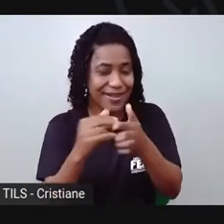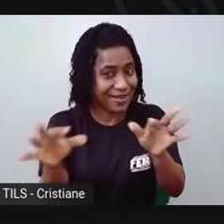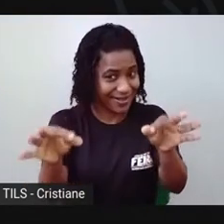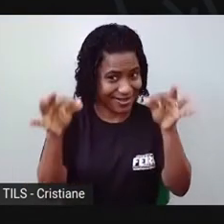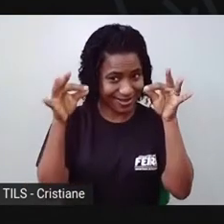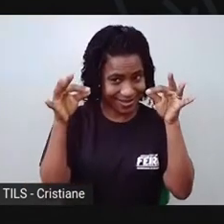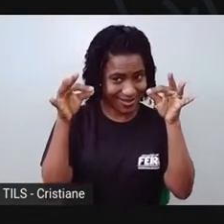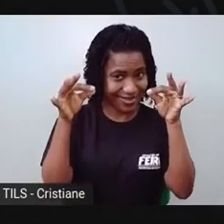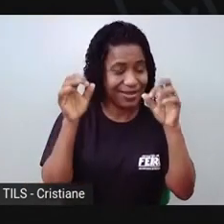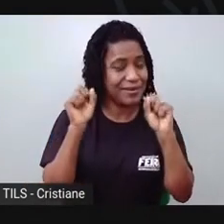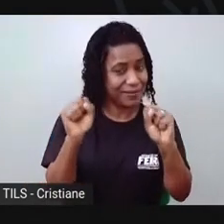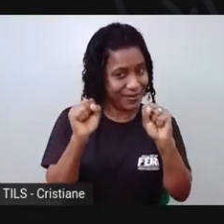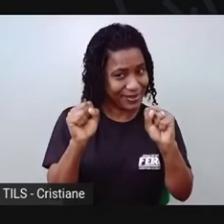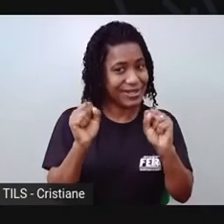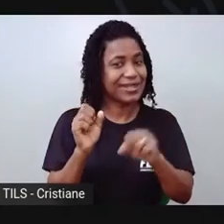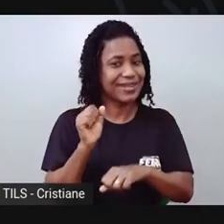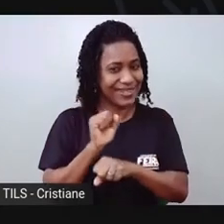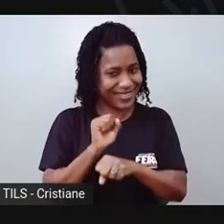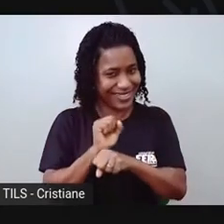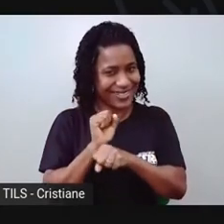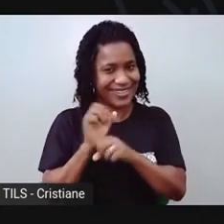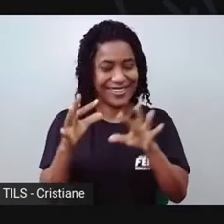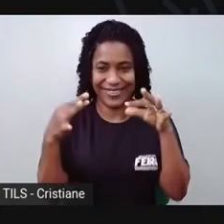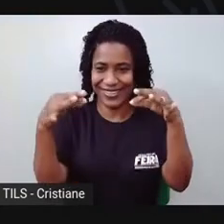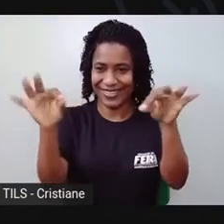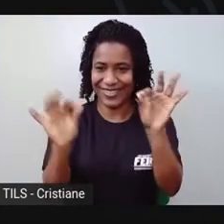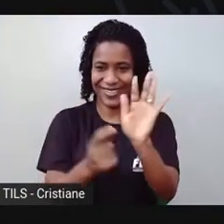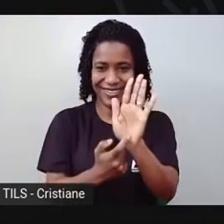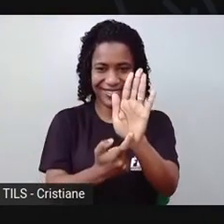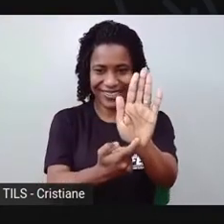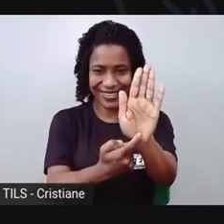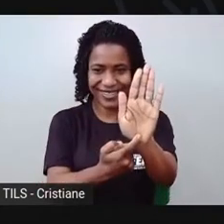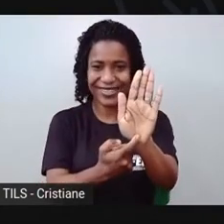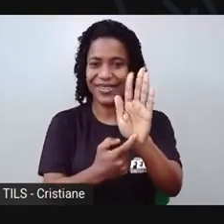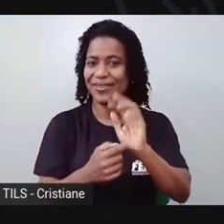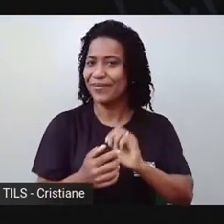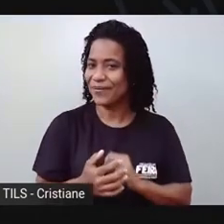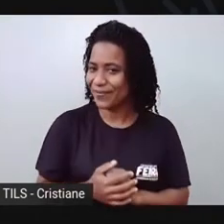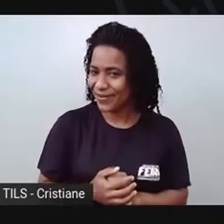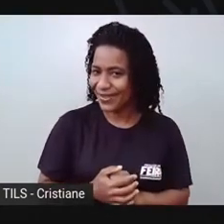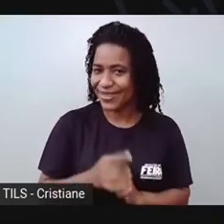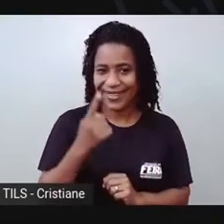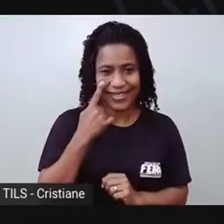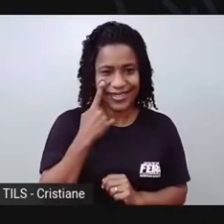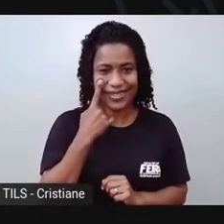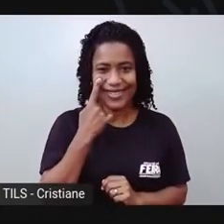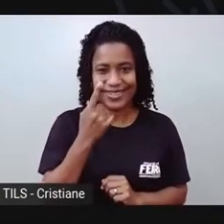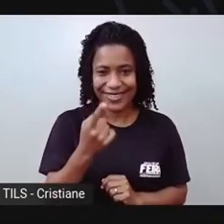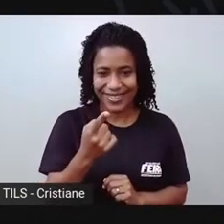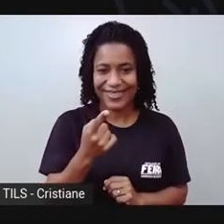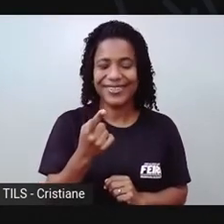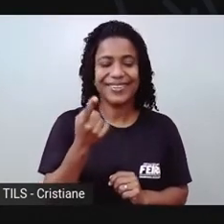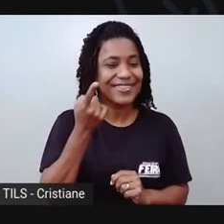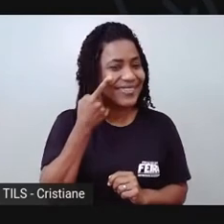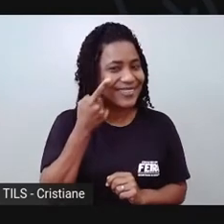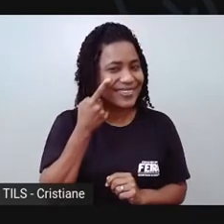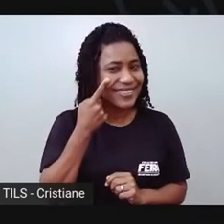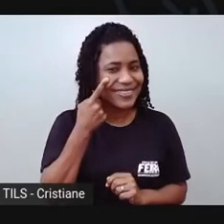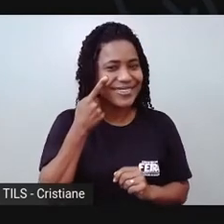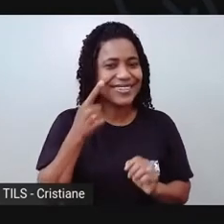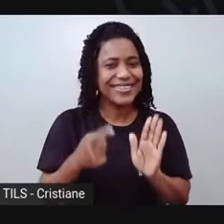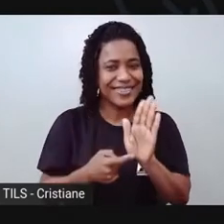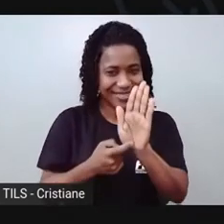Eu vou mostrar o meu já já, tá bom? Então, vou me despedir com o meu desenho e eu quero que vocês também